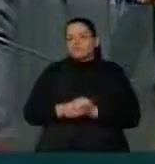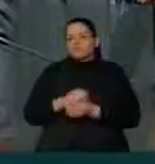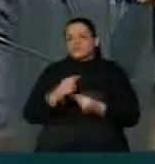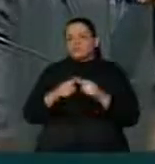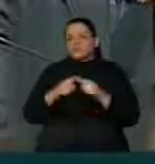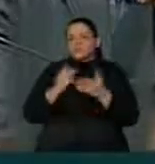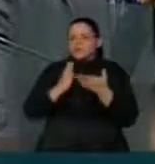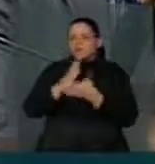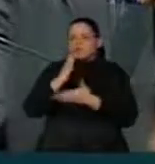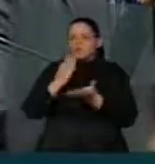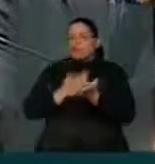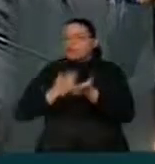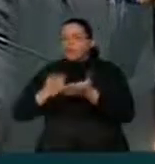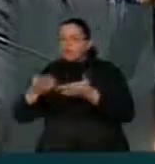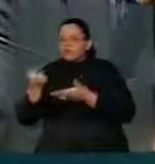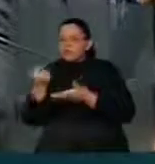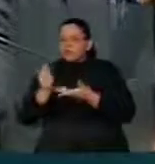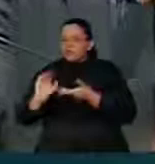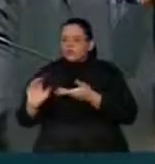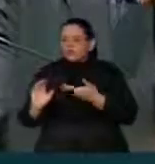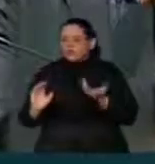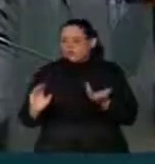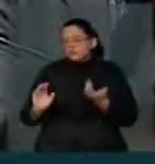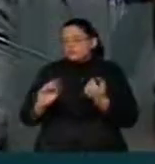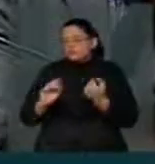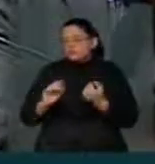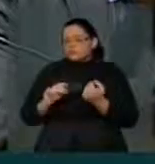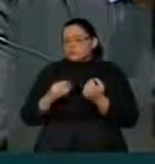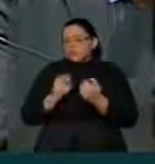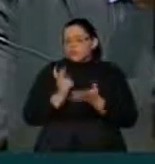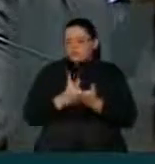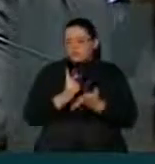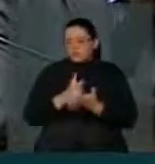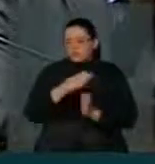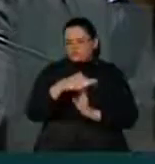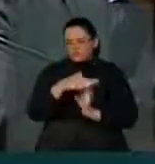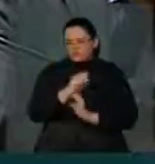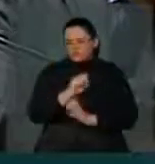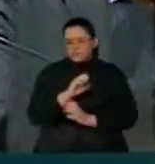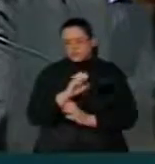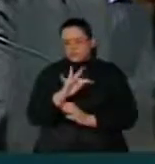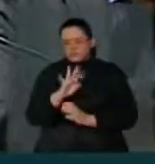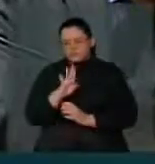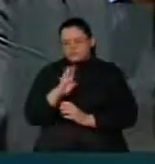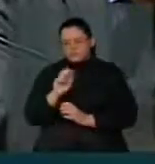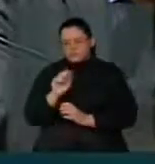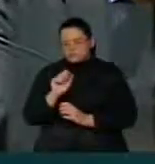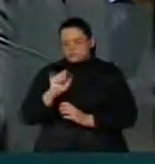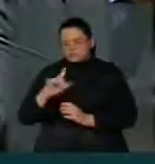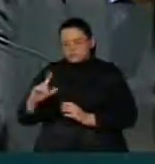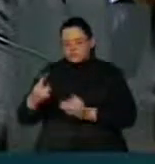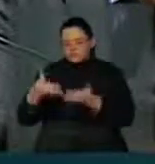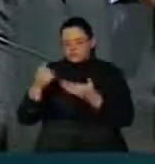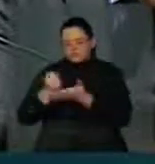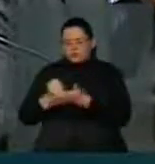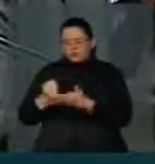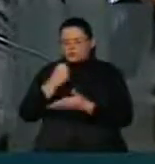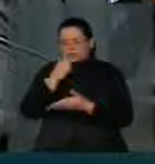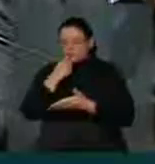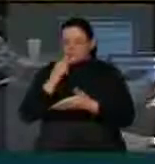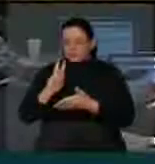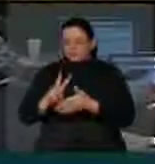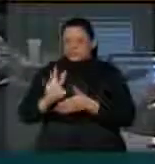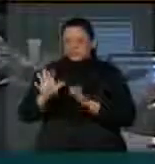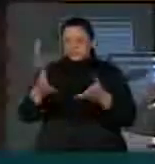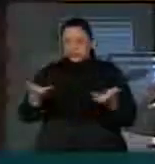sido declaradas inidôneas, e nem a própria SET, da contratação do empréstimo absolutamente aprovado. Esta é uma